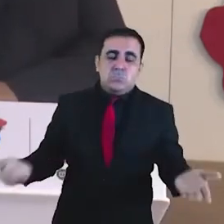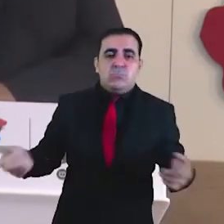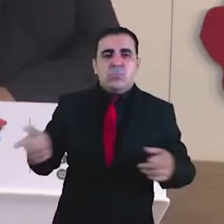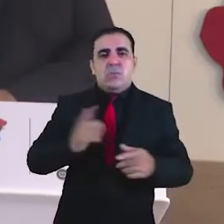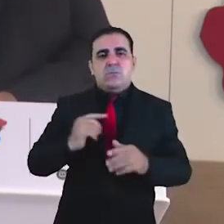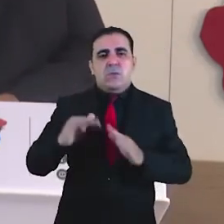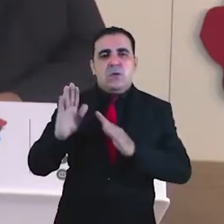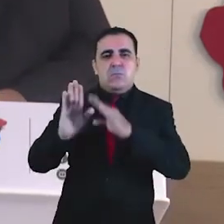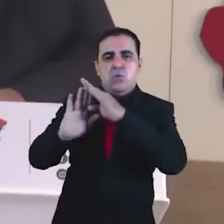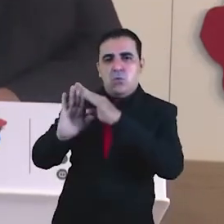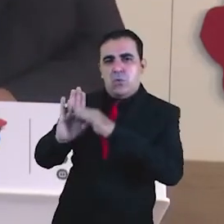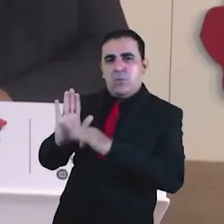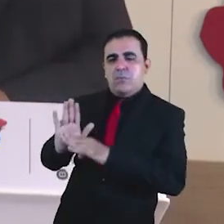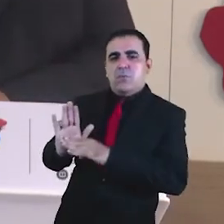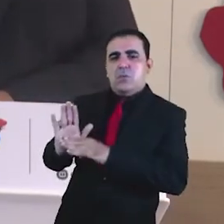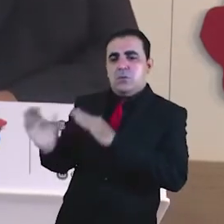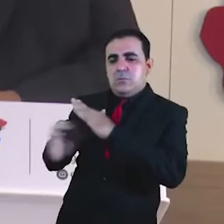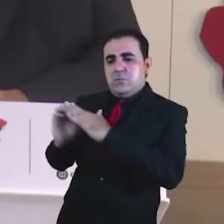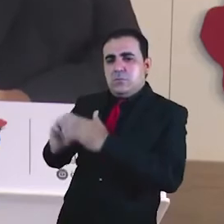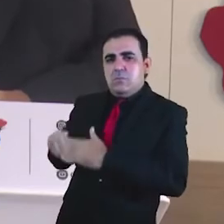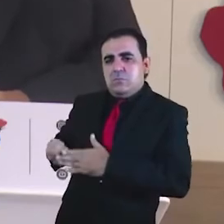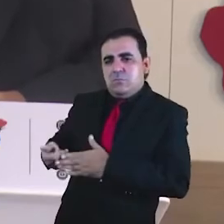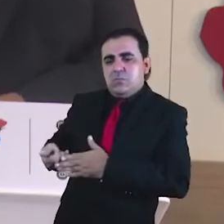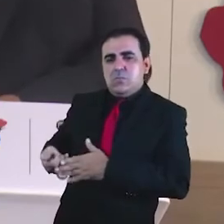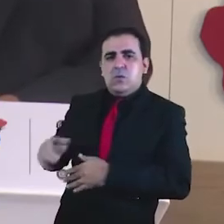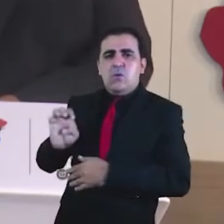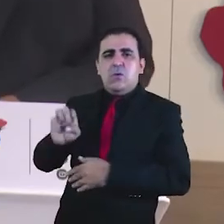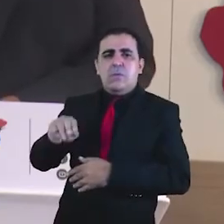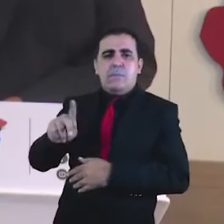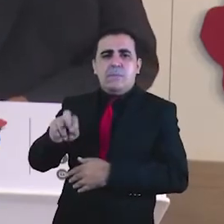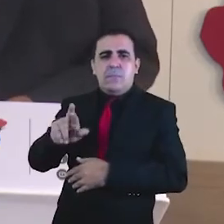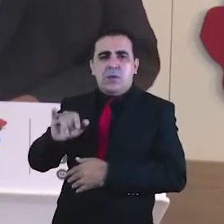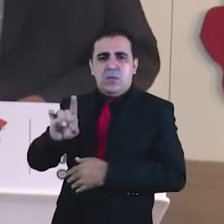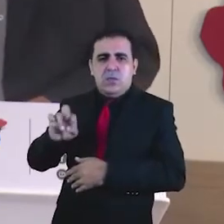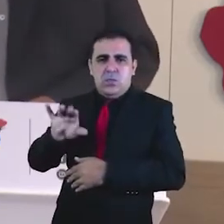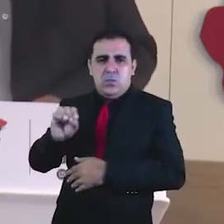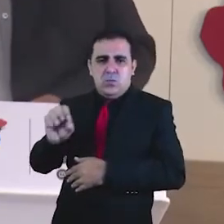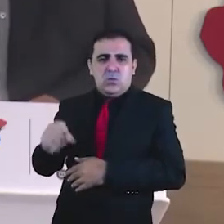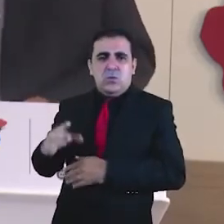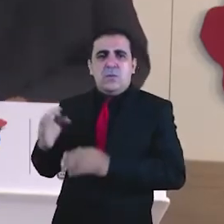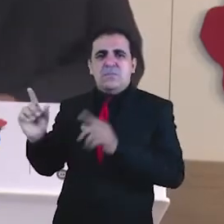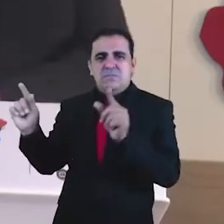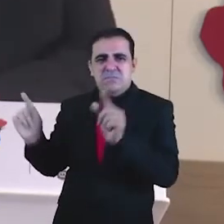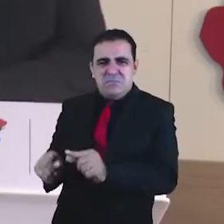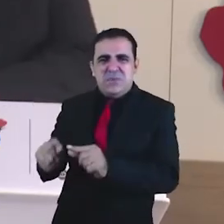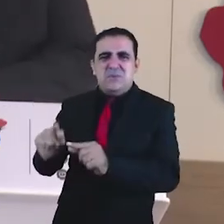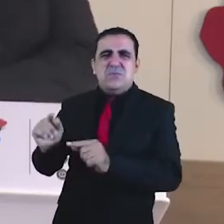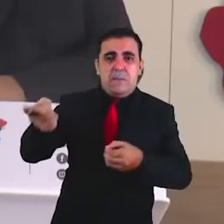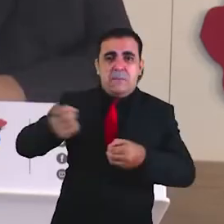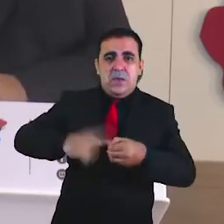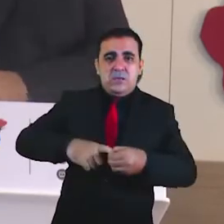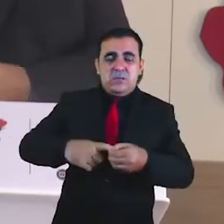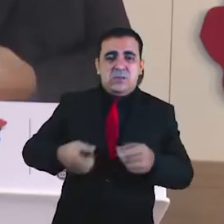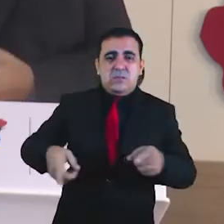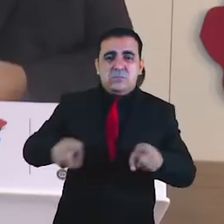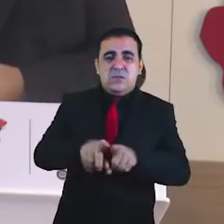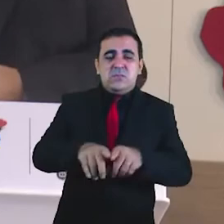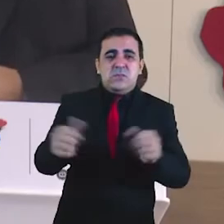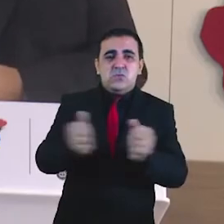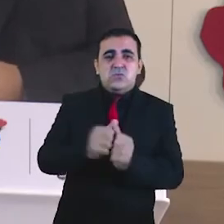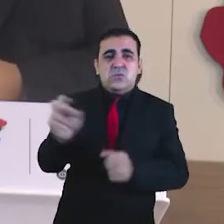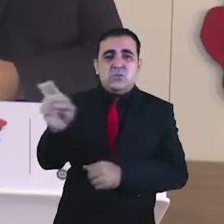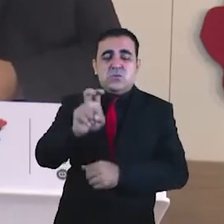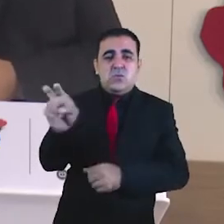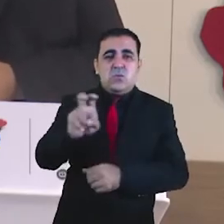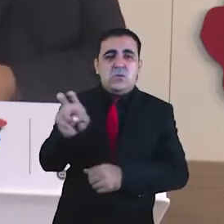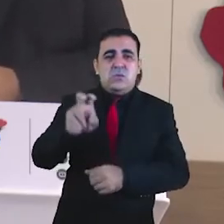temos também um programa de apoio aos empreendedores, ao empreendedorismo, empreendedores individuais e micro e pequenos empresários. São R 5 milhões